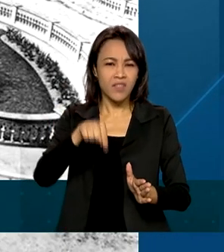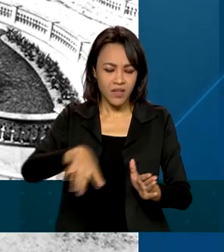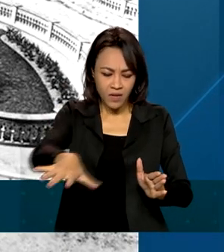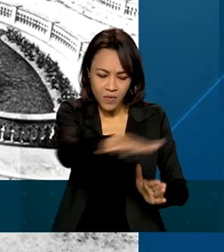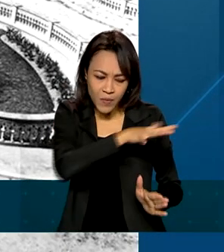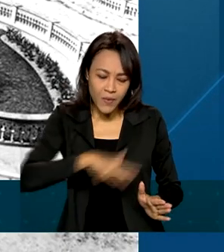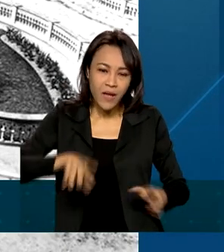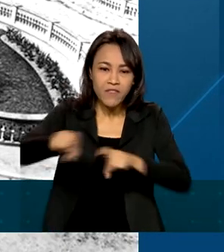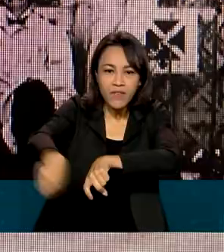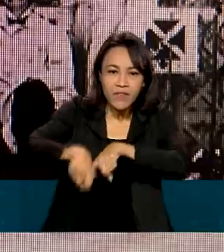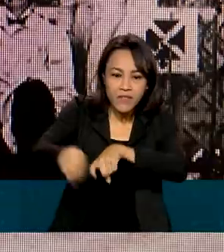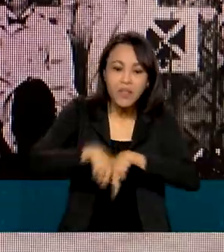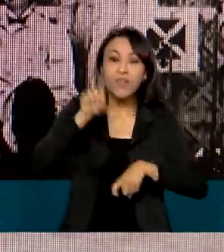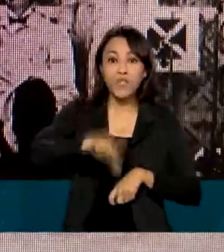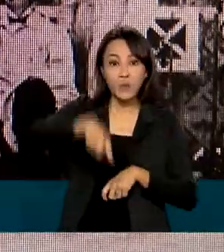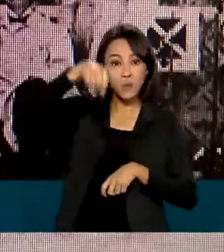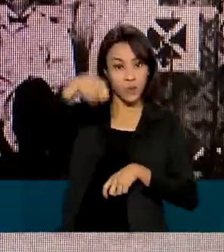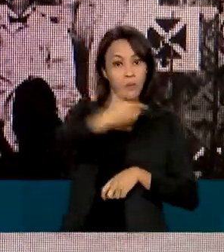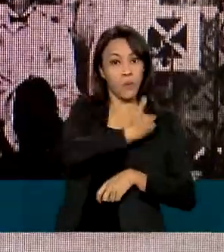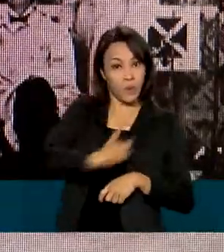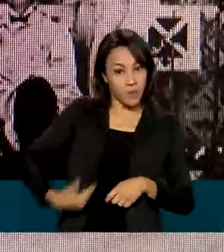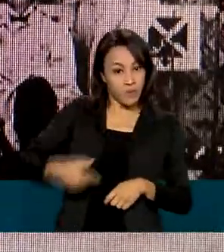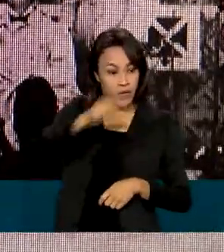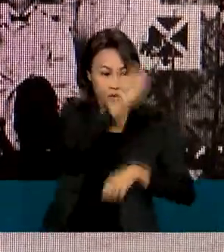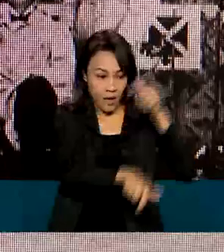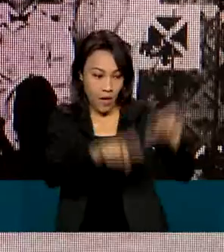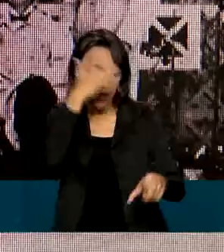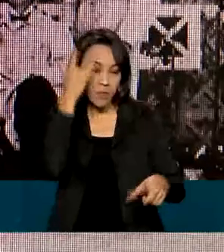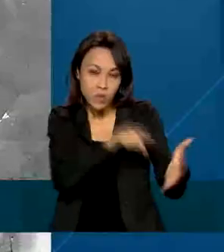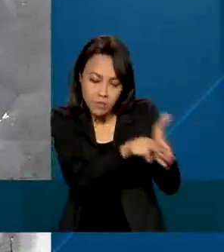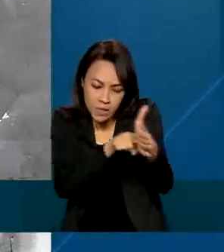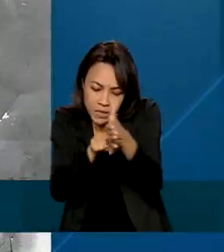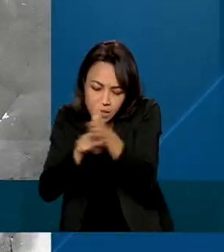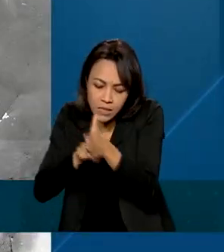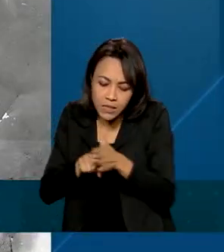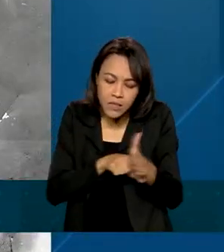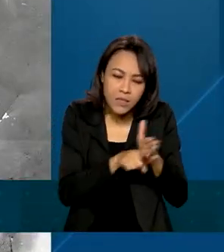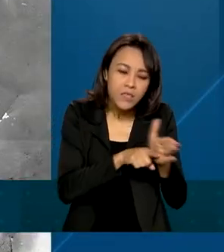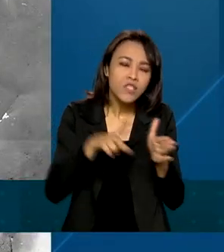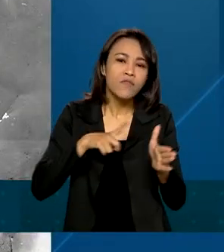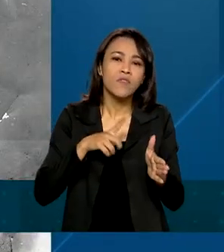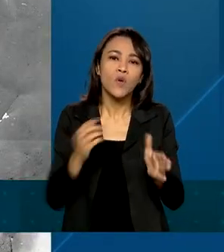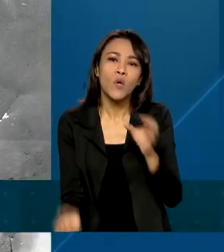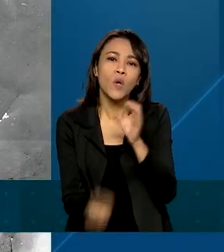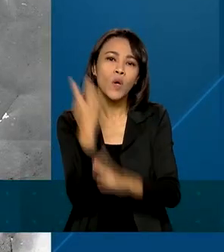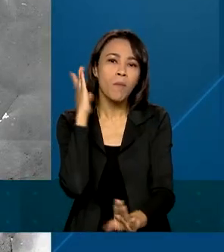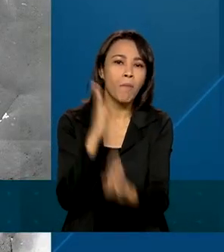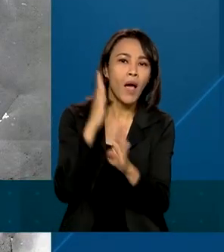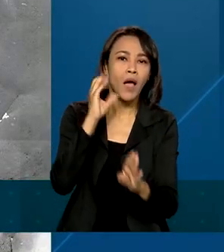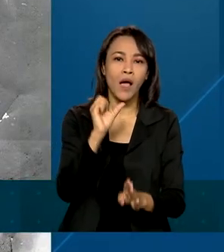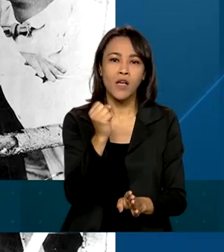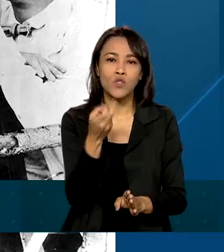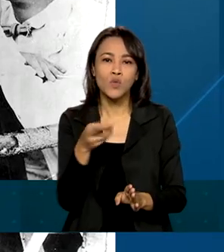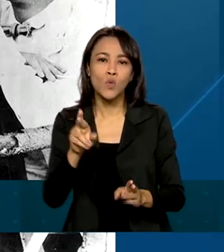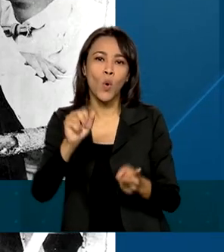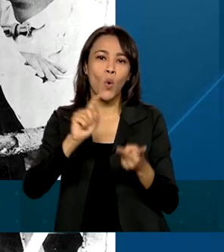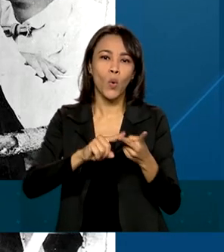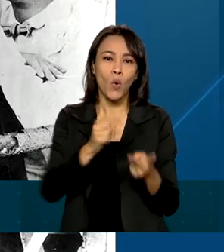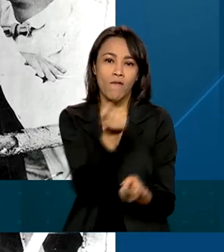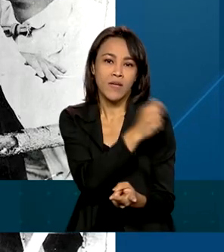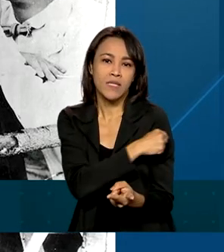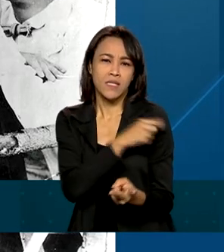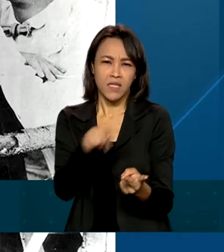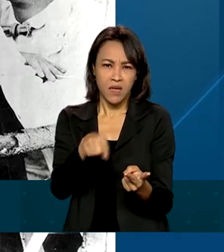local escolhido pelo governo para que os pesquisadores desenvolvessem soros e vacinas para enfrentar as doenças que se